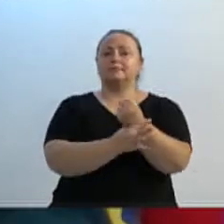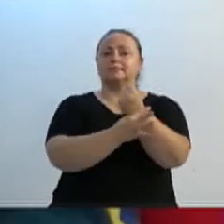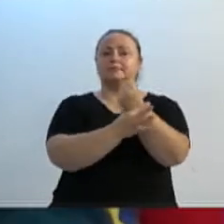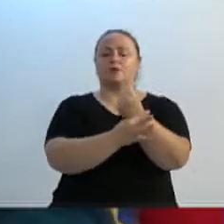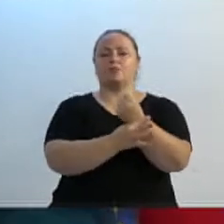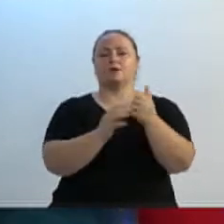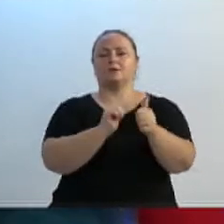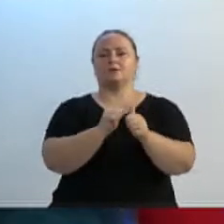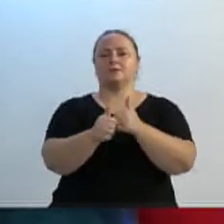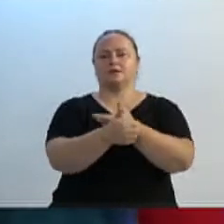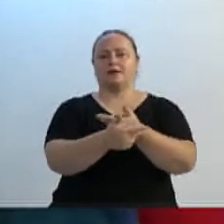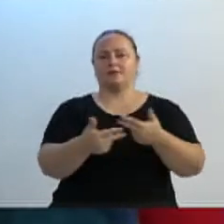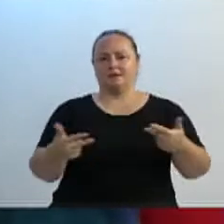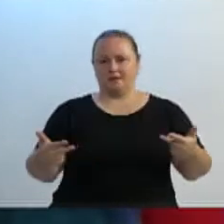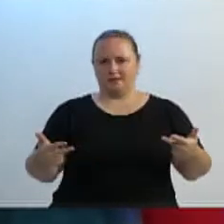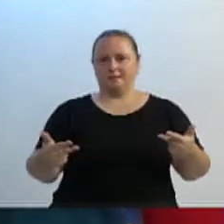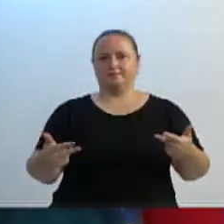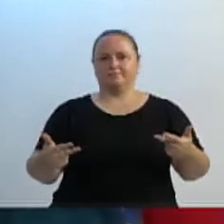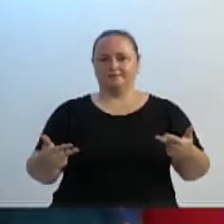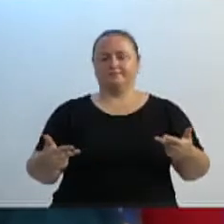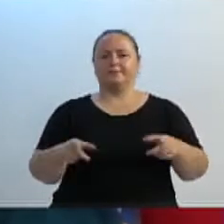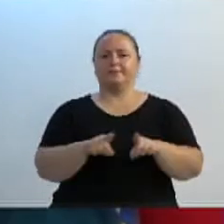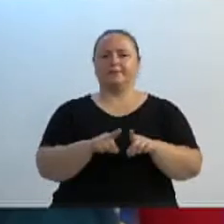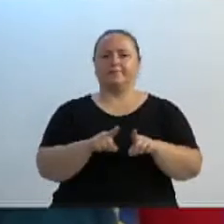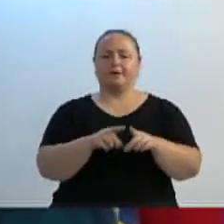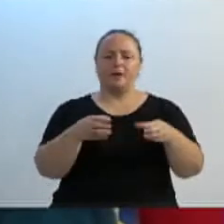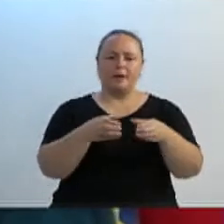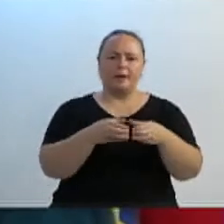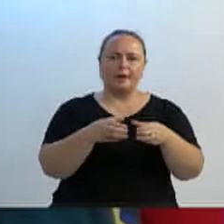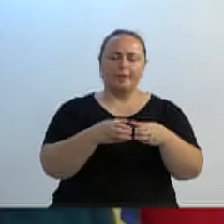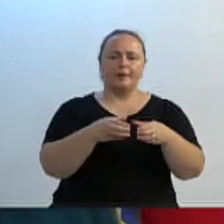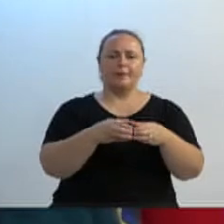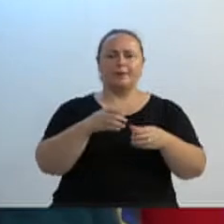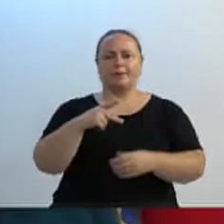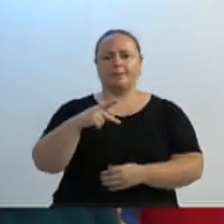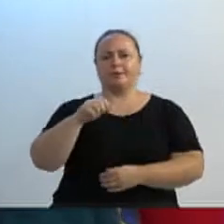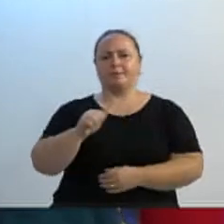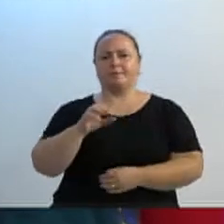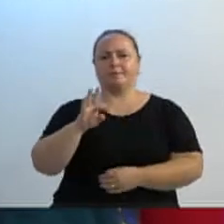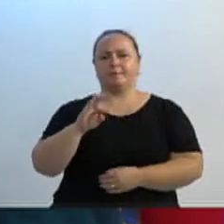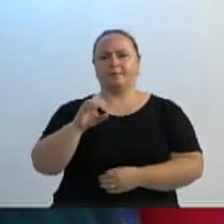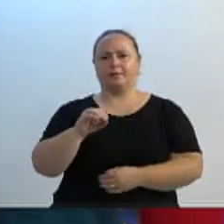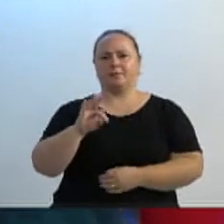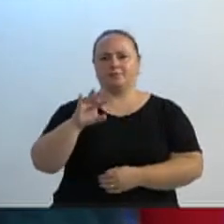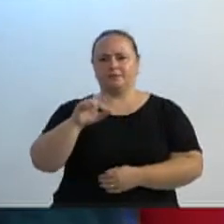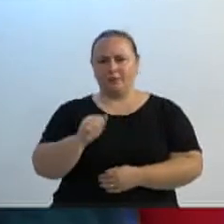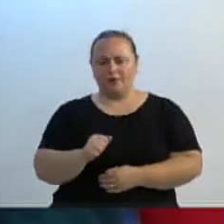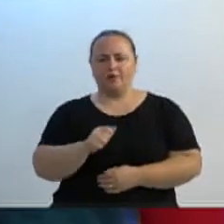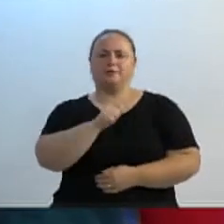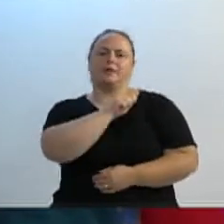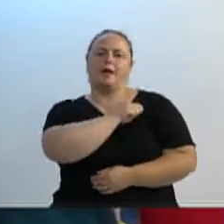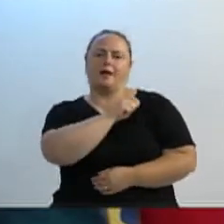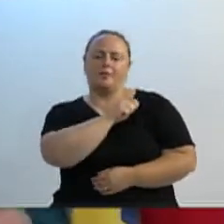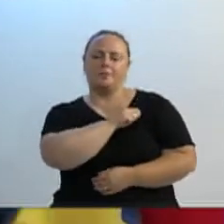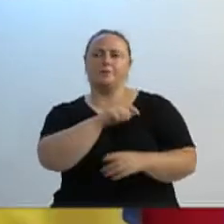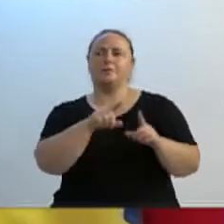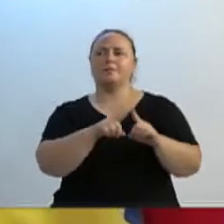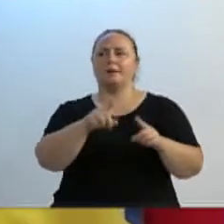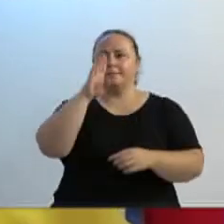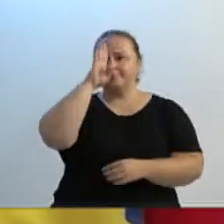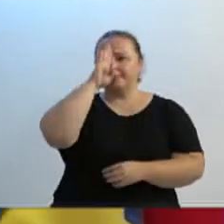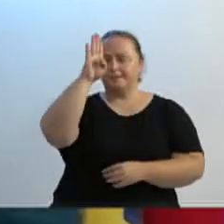atletas, dar segurança às patotas, aos pais de alunos, aos alunos, e principalmente,